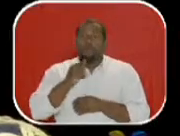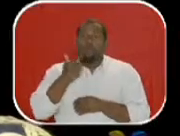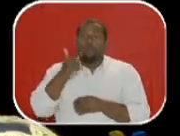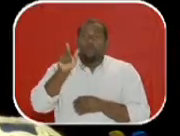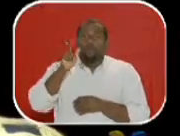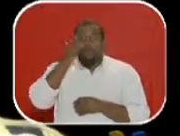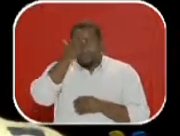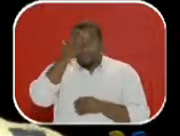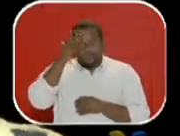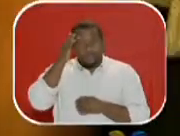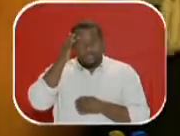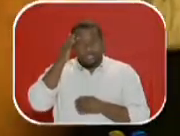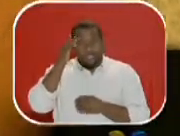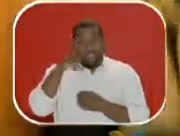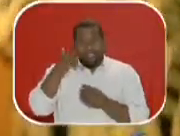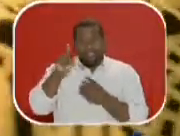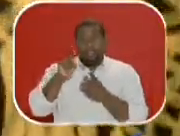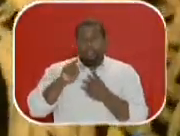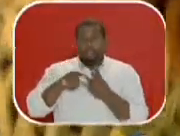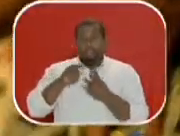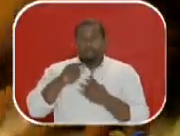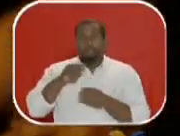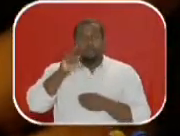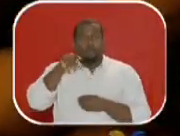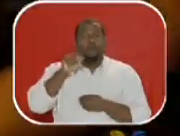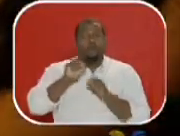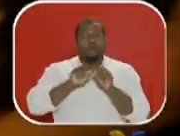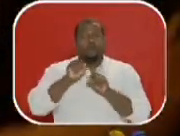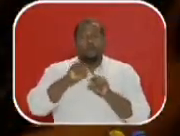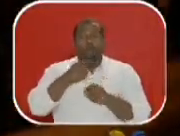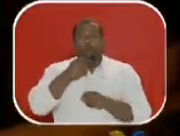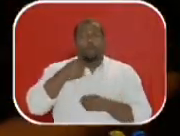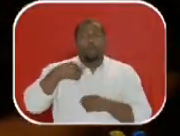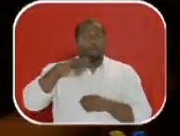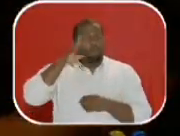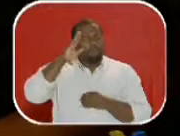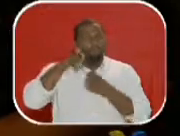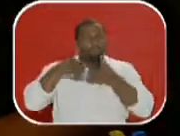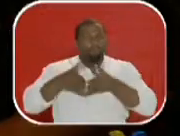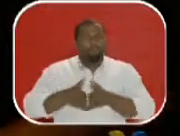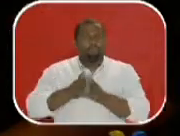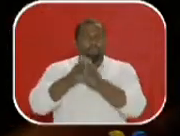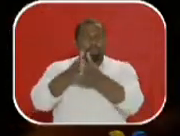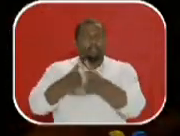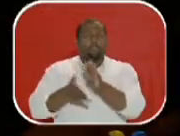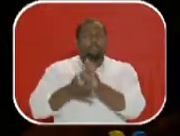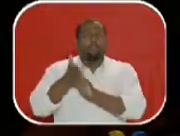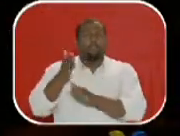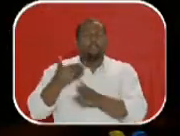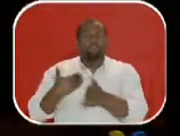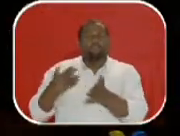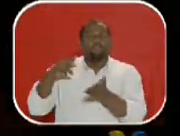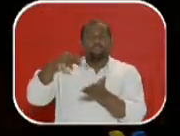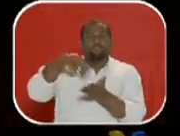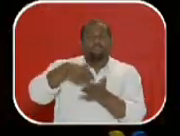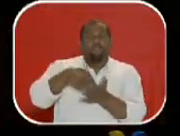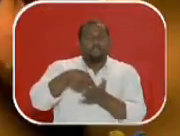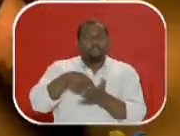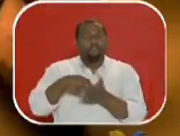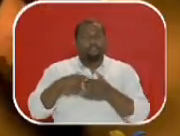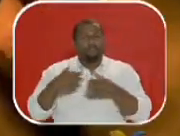uma terceira pessoa. Essa pessoa é um marinheiro, um viajante, um forasteiro que chega na cidade.